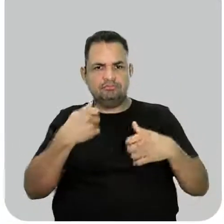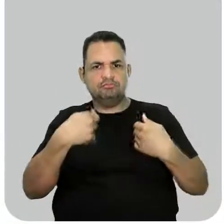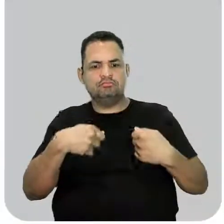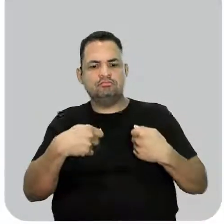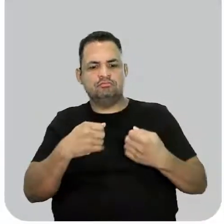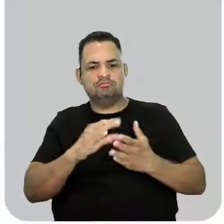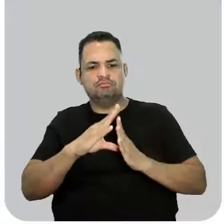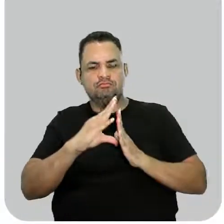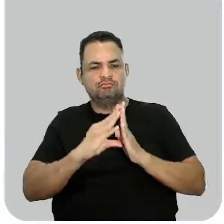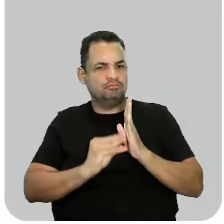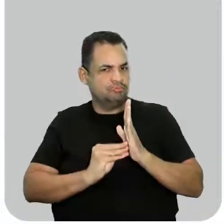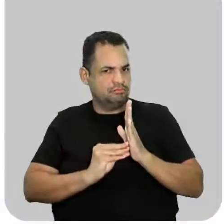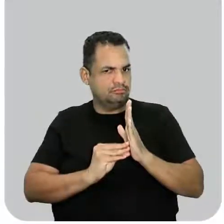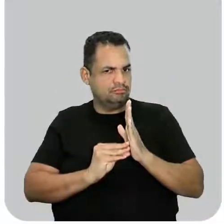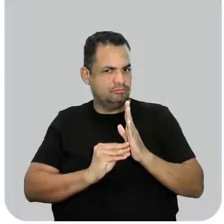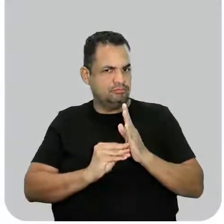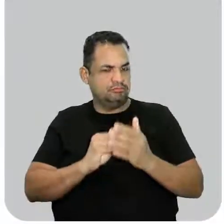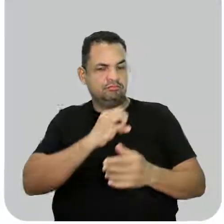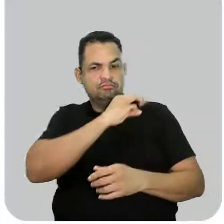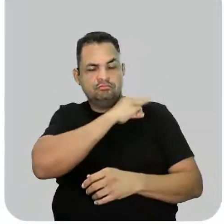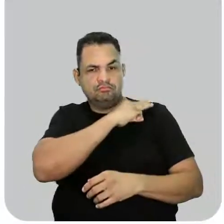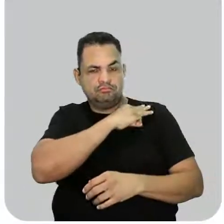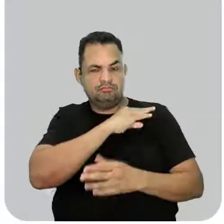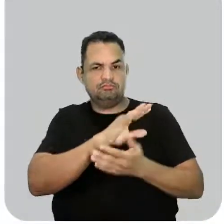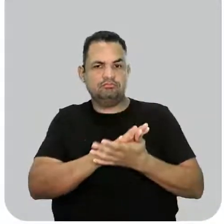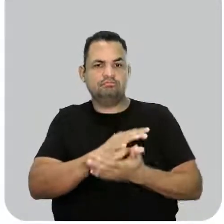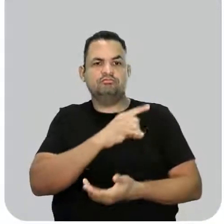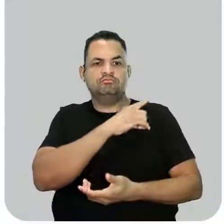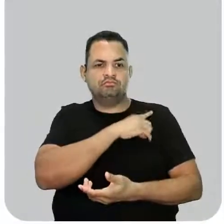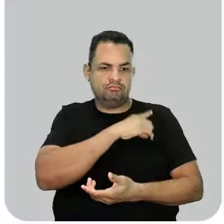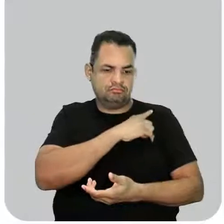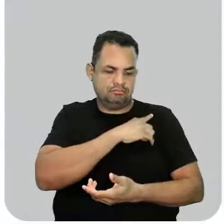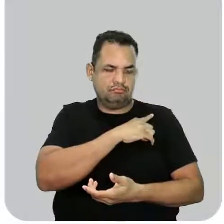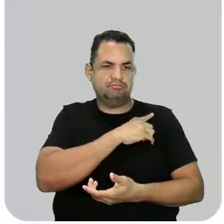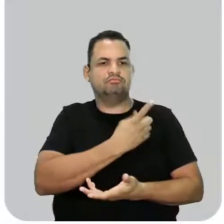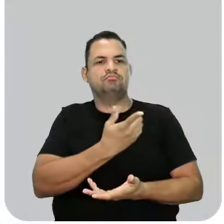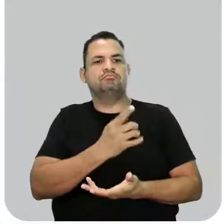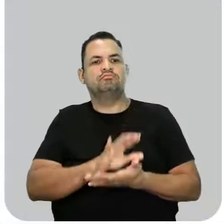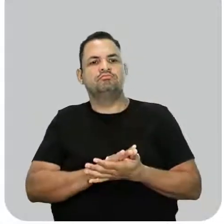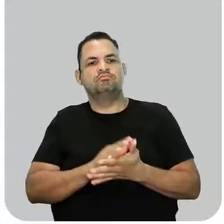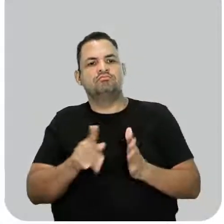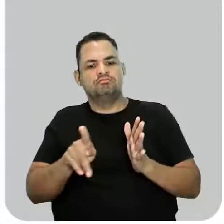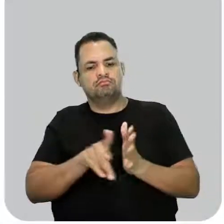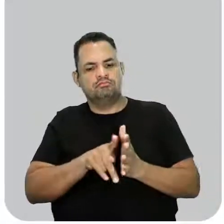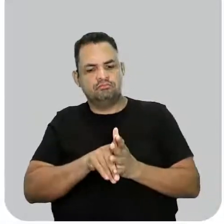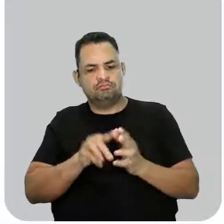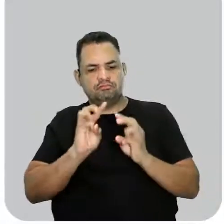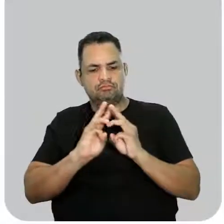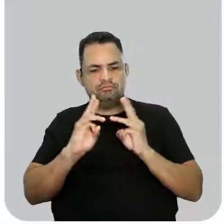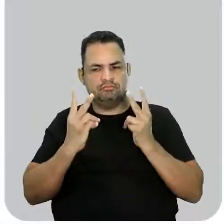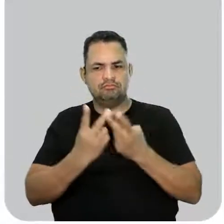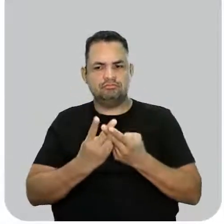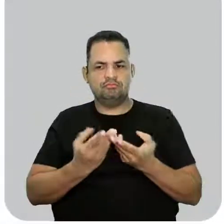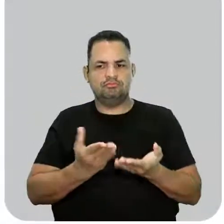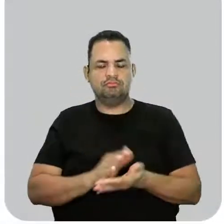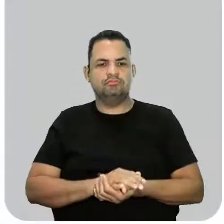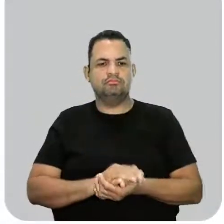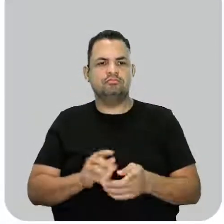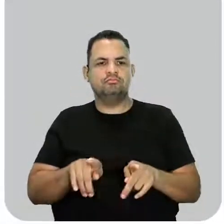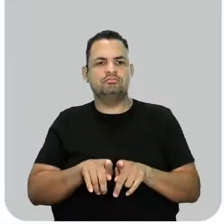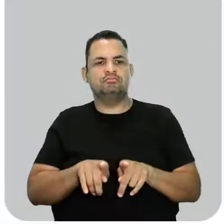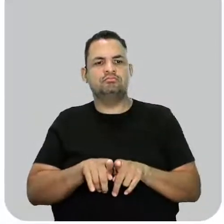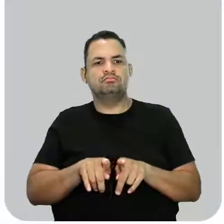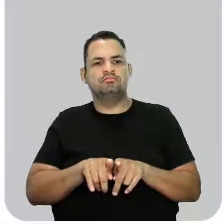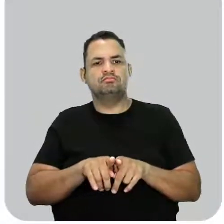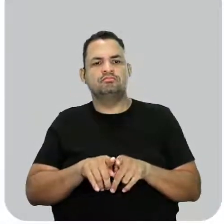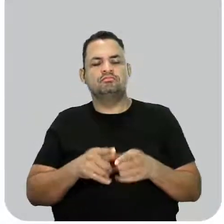conteúdos do Ensino Médio. Os conteúdos do primeiro ano, que tratam propriedades da matéria, os